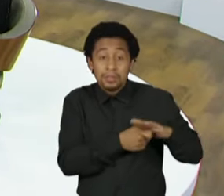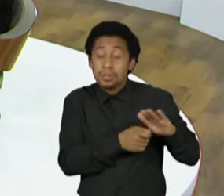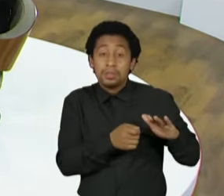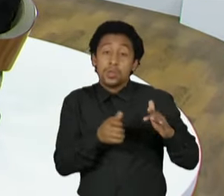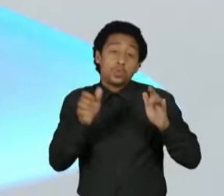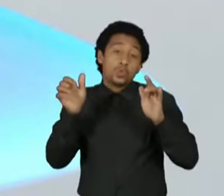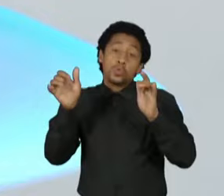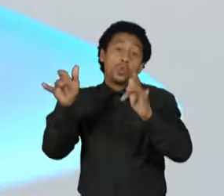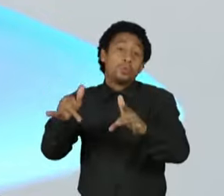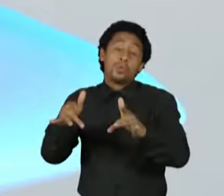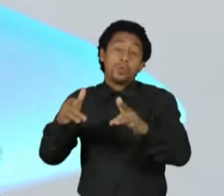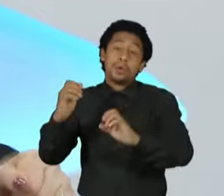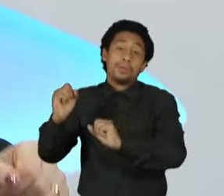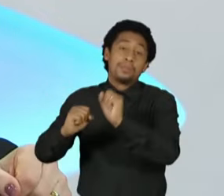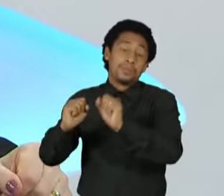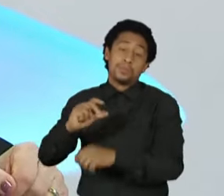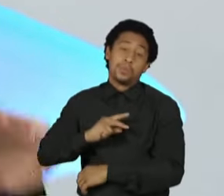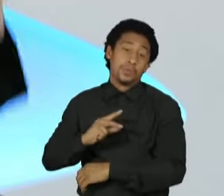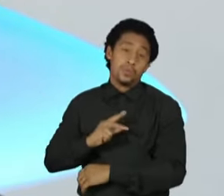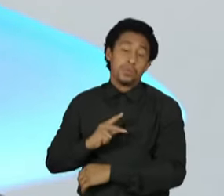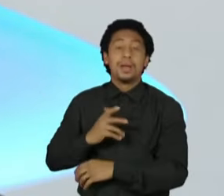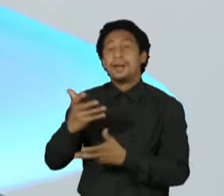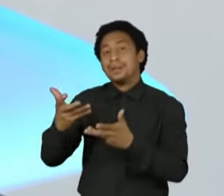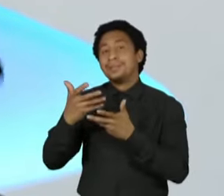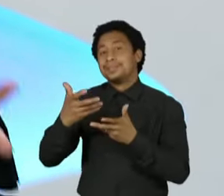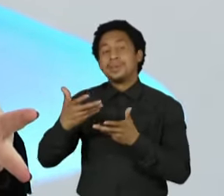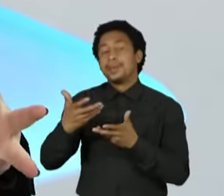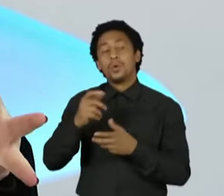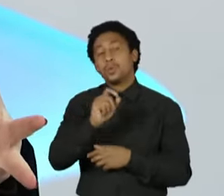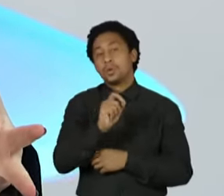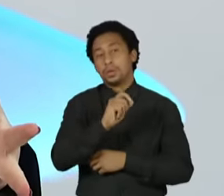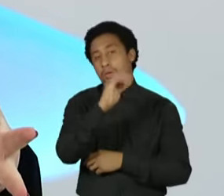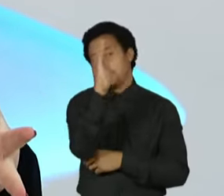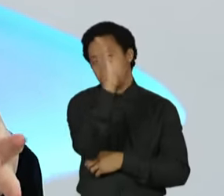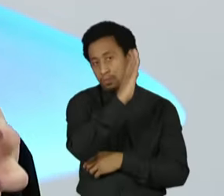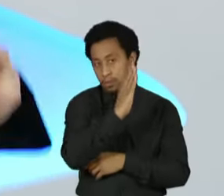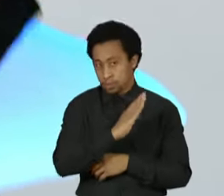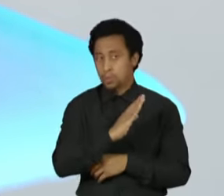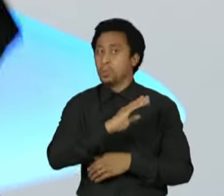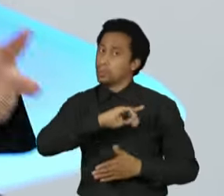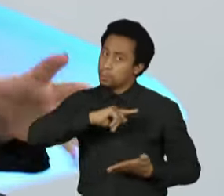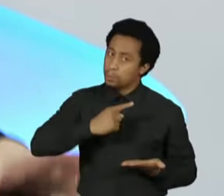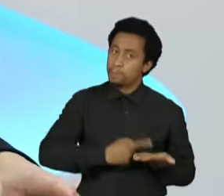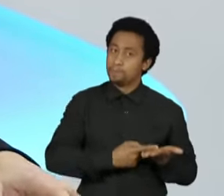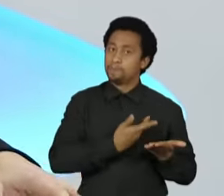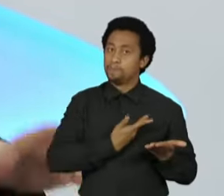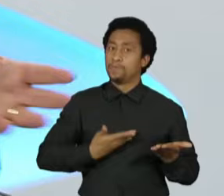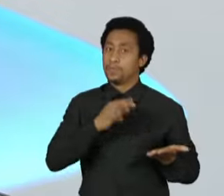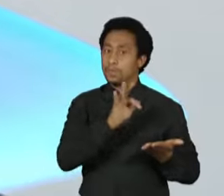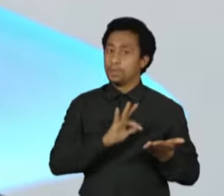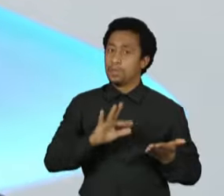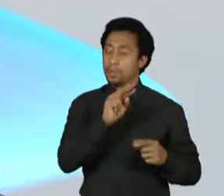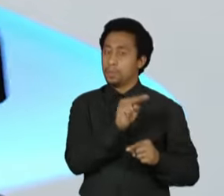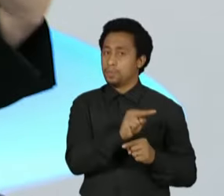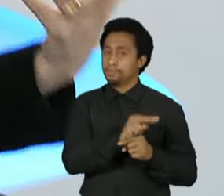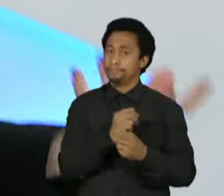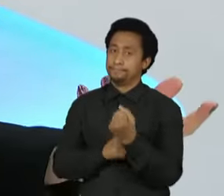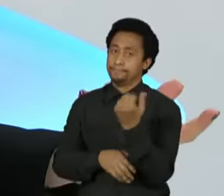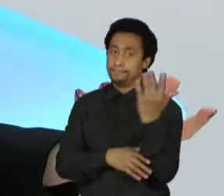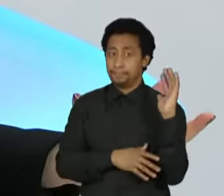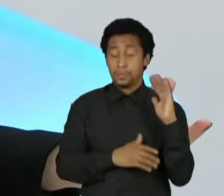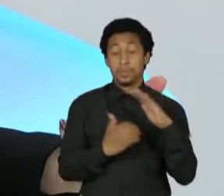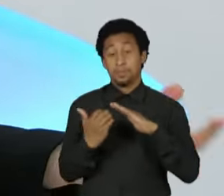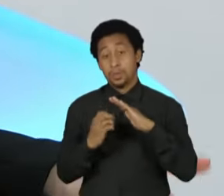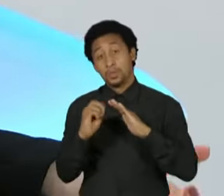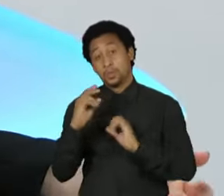privados. Eles só querem duas coisas para investir no Brasil, que nós tenhamos um compromisso do governo federal de uma economia verde e que a empresa ou o